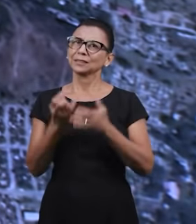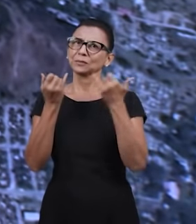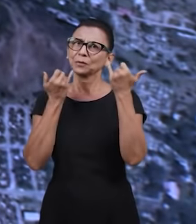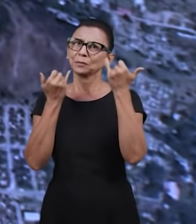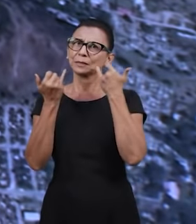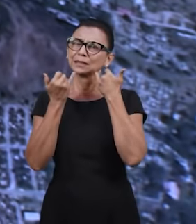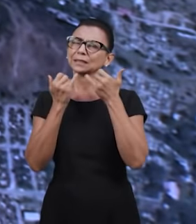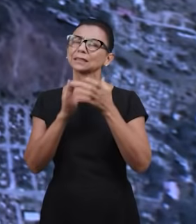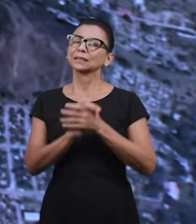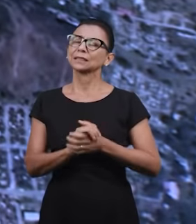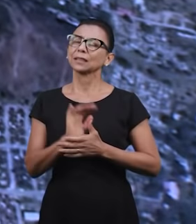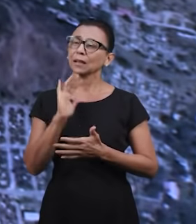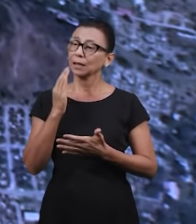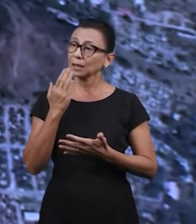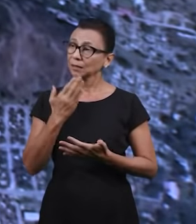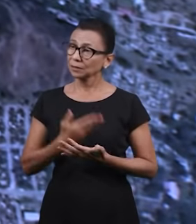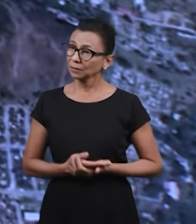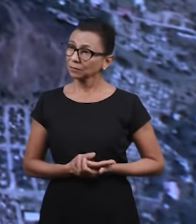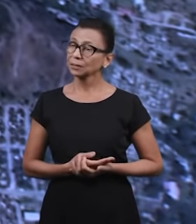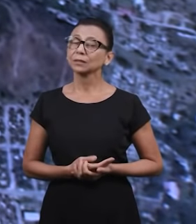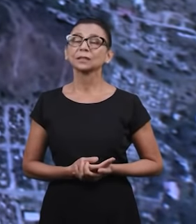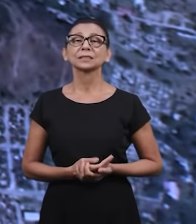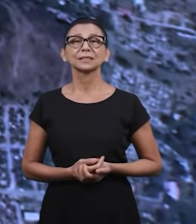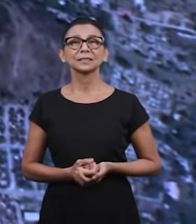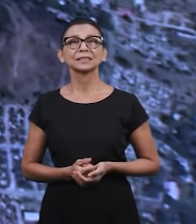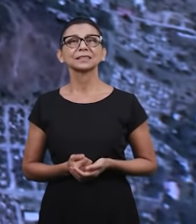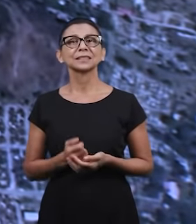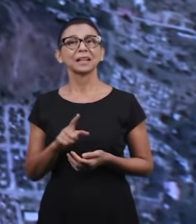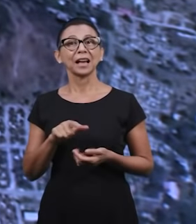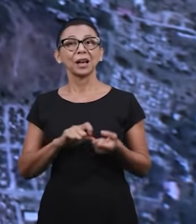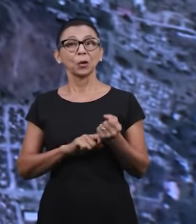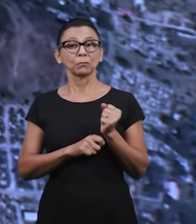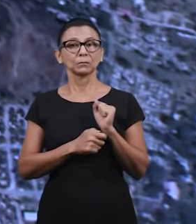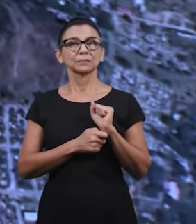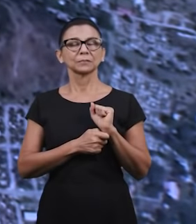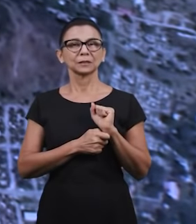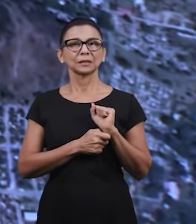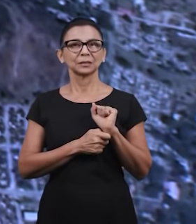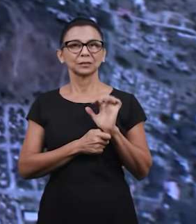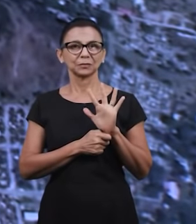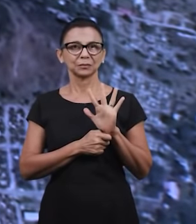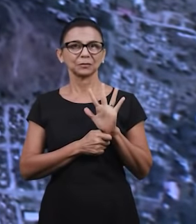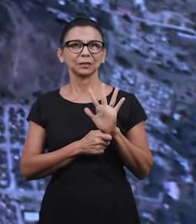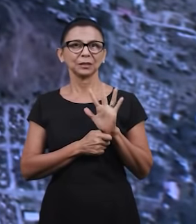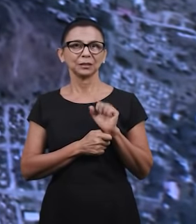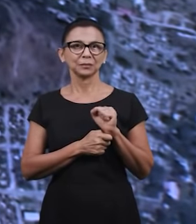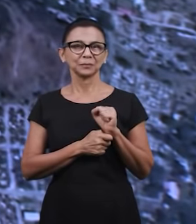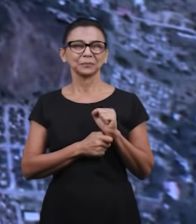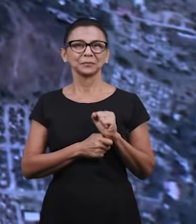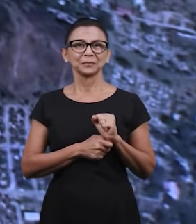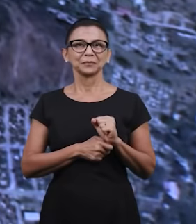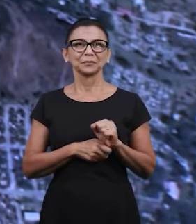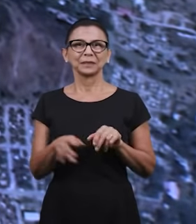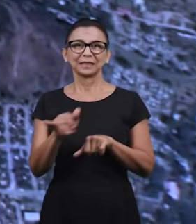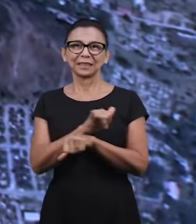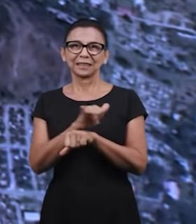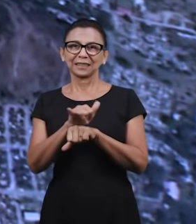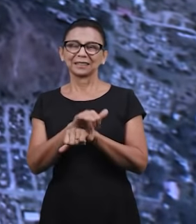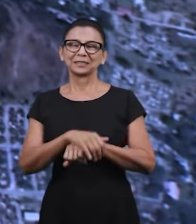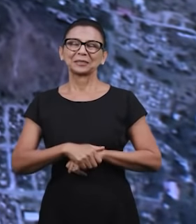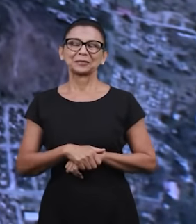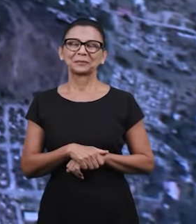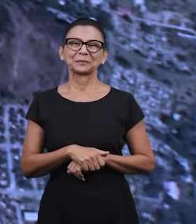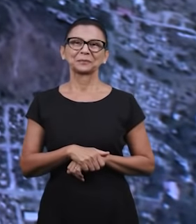esta informação notável de um segredo que o irmão contou para nós aqui que nós precisamos aprender